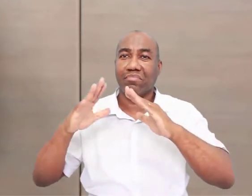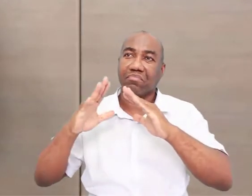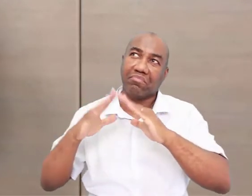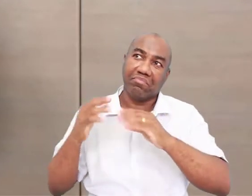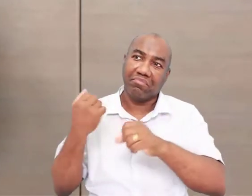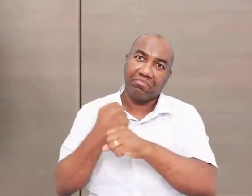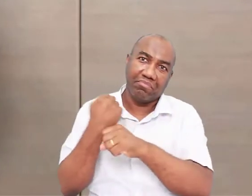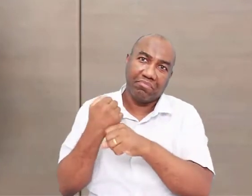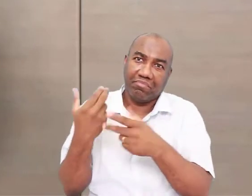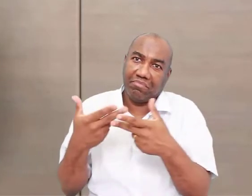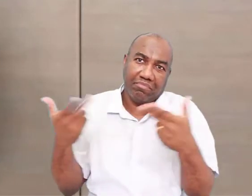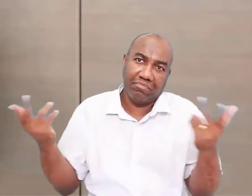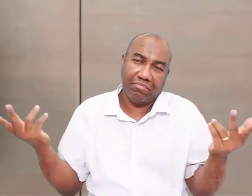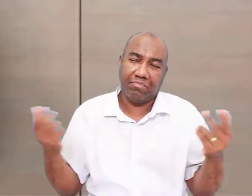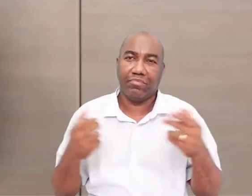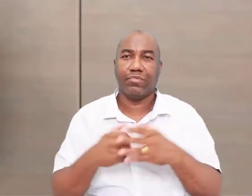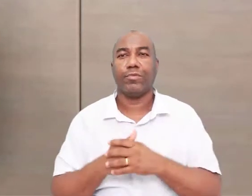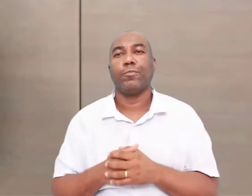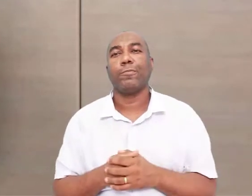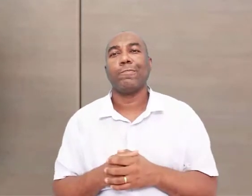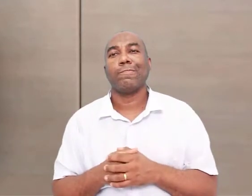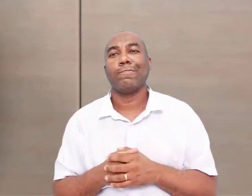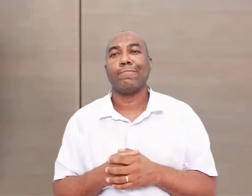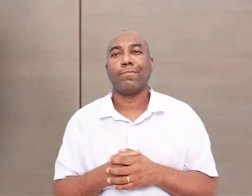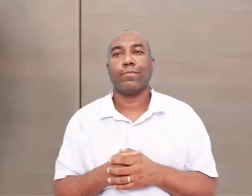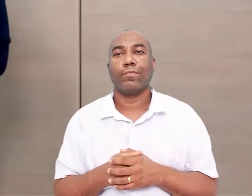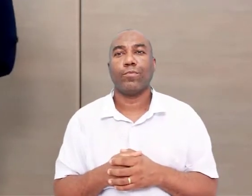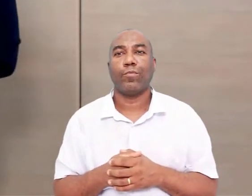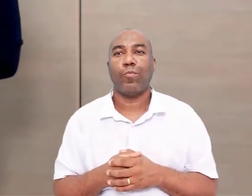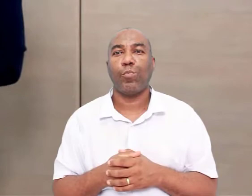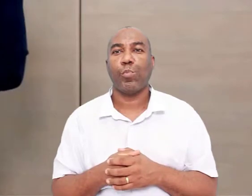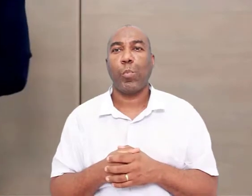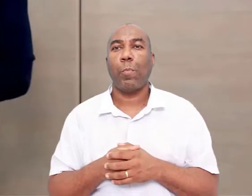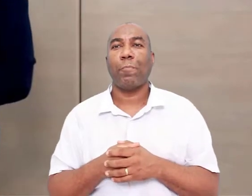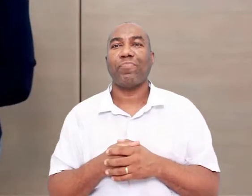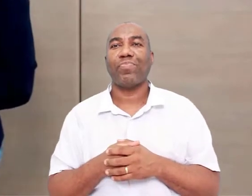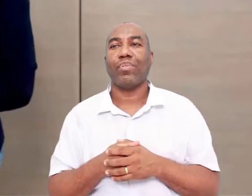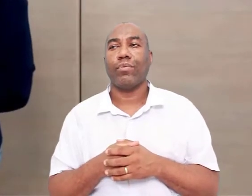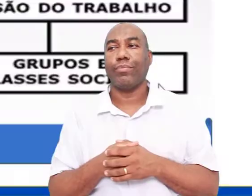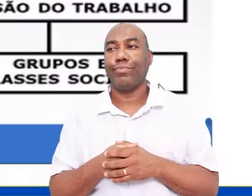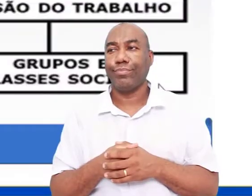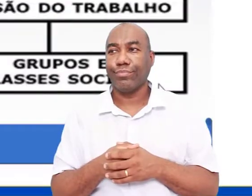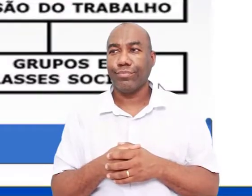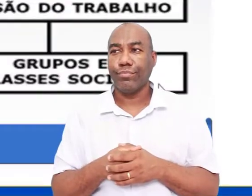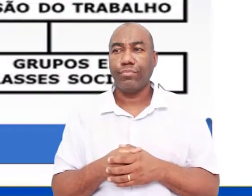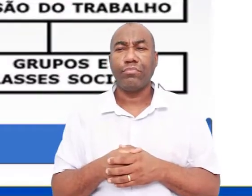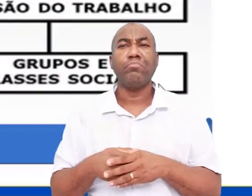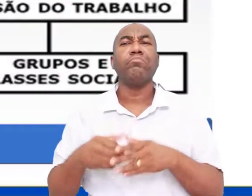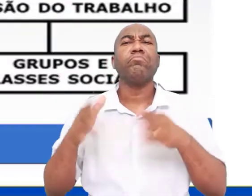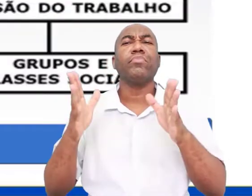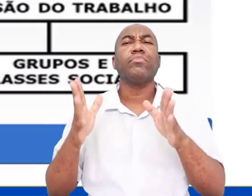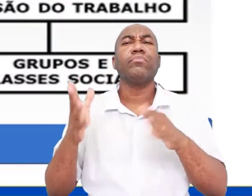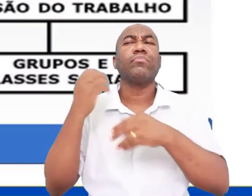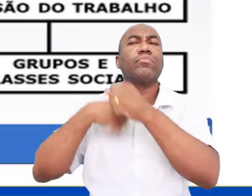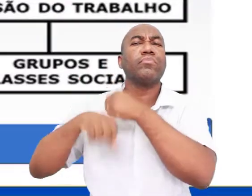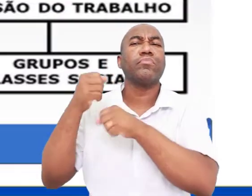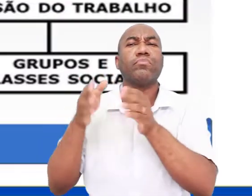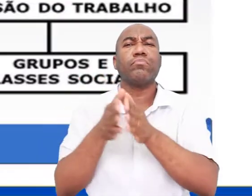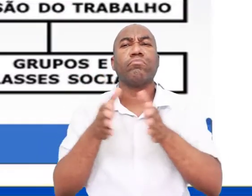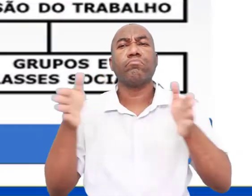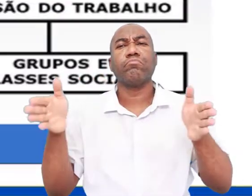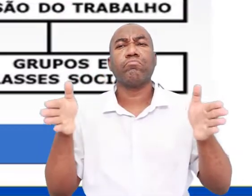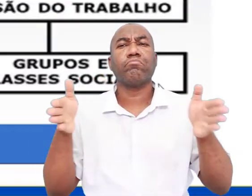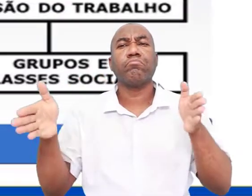inteligência. Bom, então, olha aqui. Isso tudo teria acontecido em que período? Então,